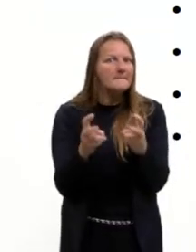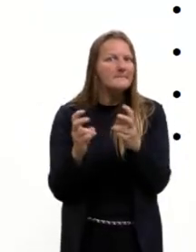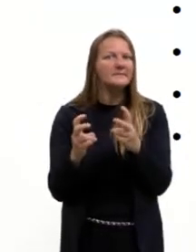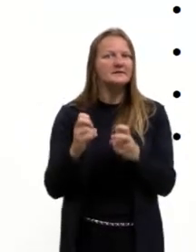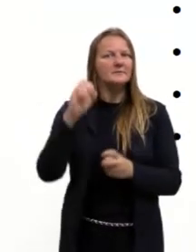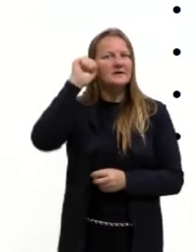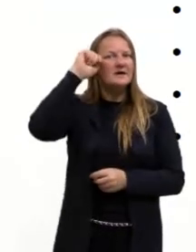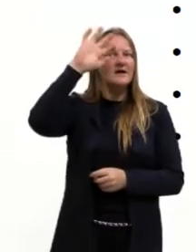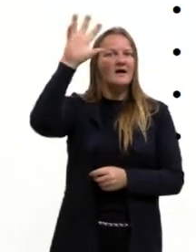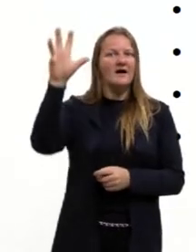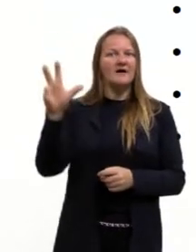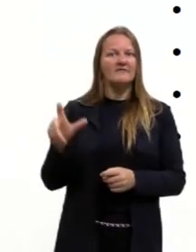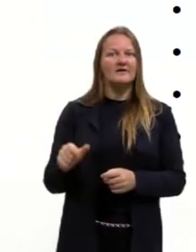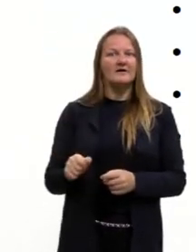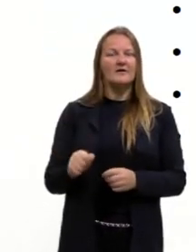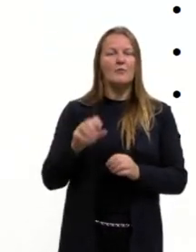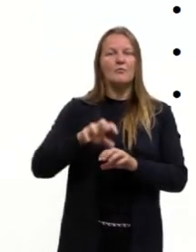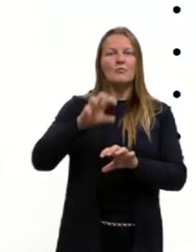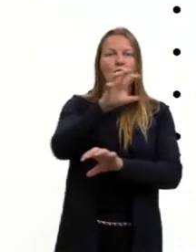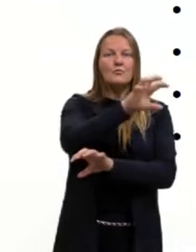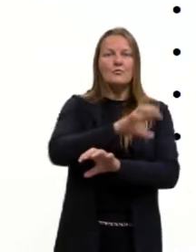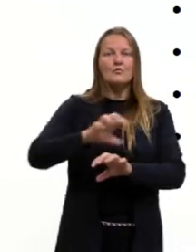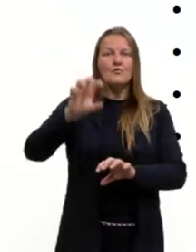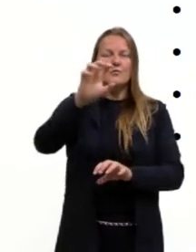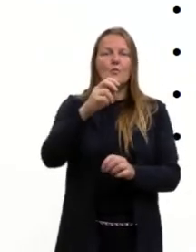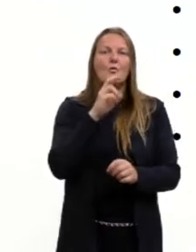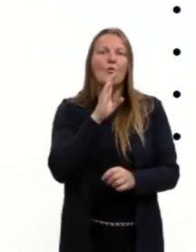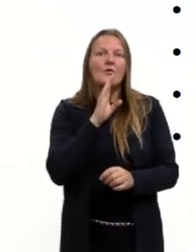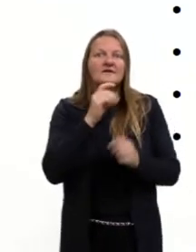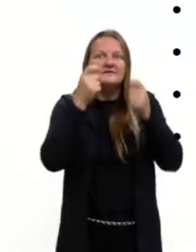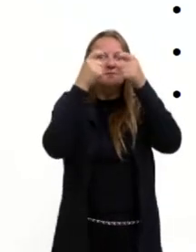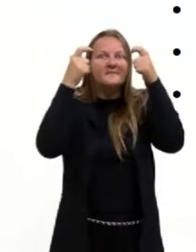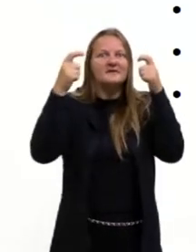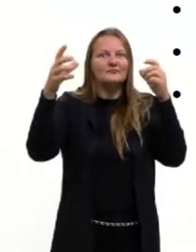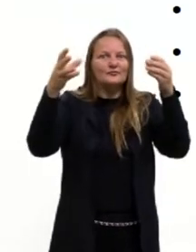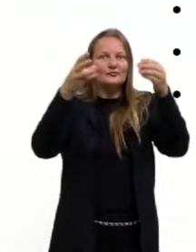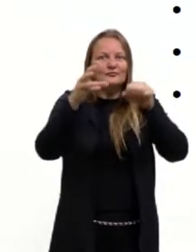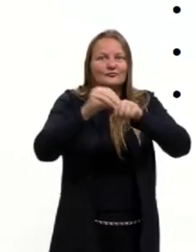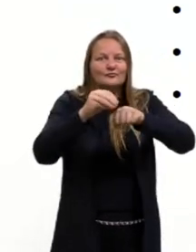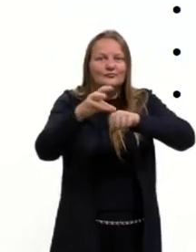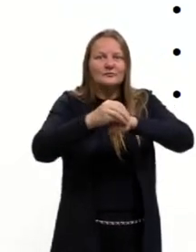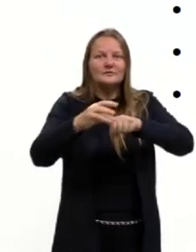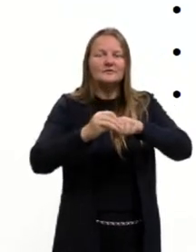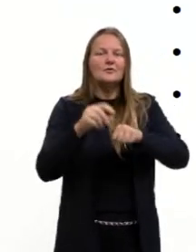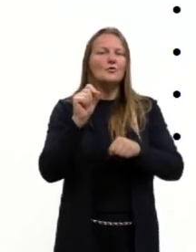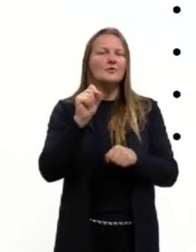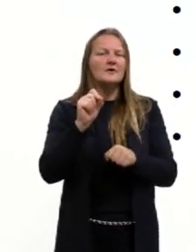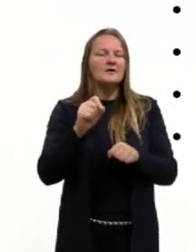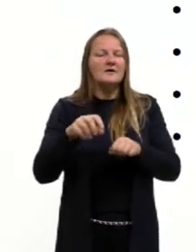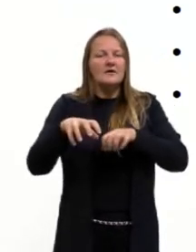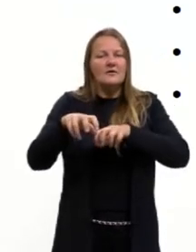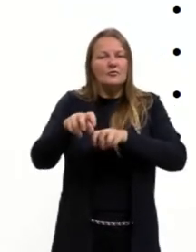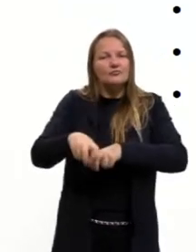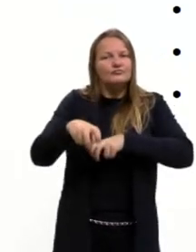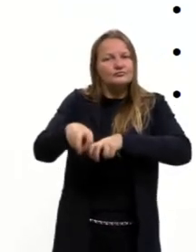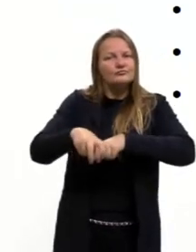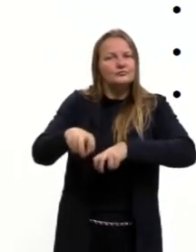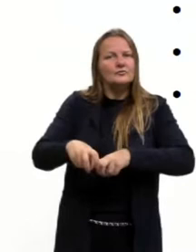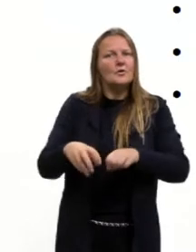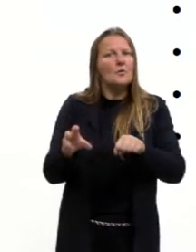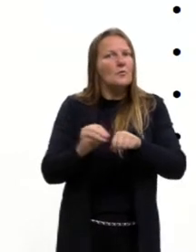um continente, um lugar de produção de conhecimento. E o que é agricultura, se não um conhecimento